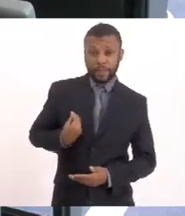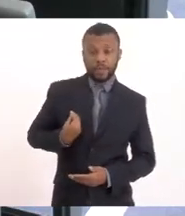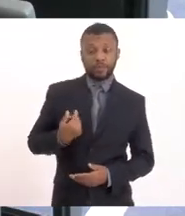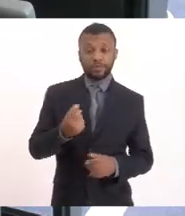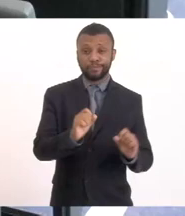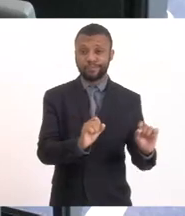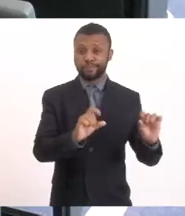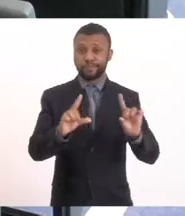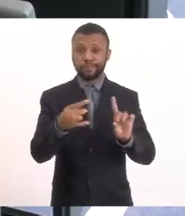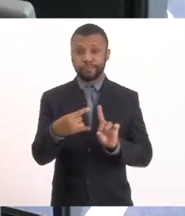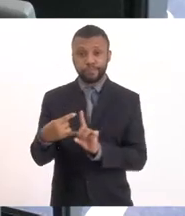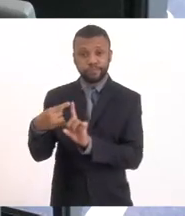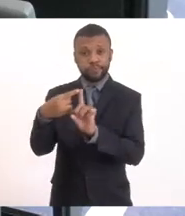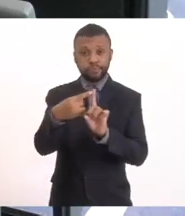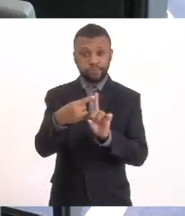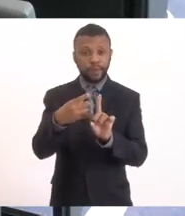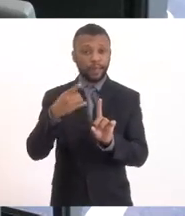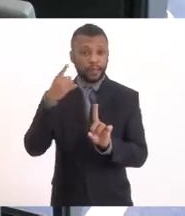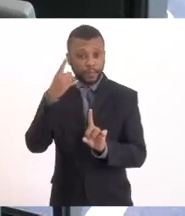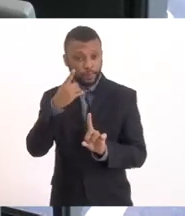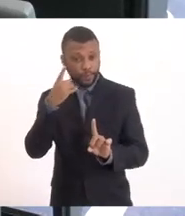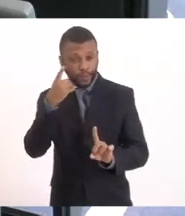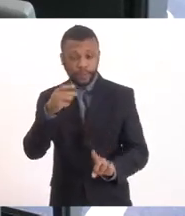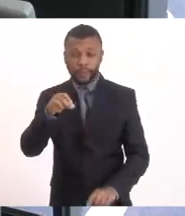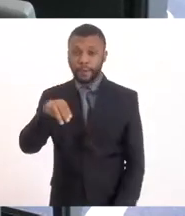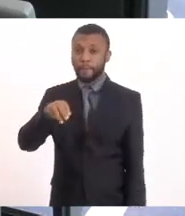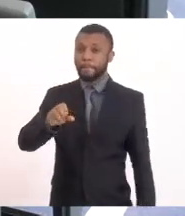Deputada Marta Rocha presente online?